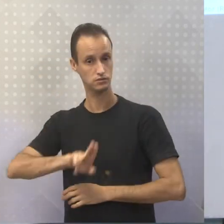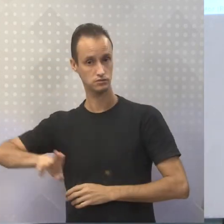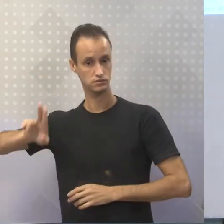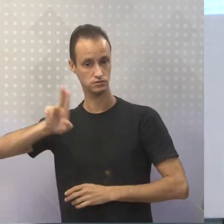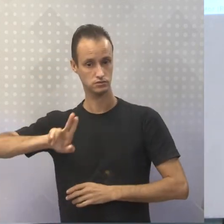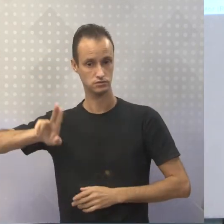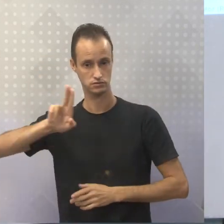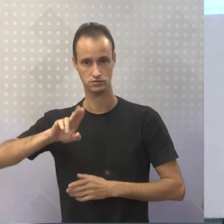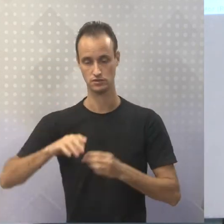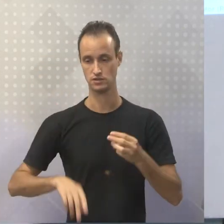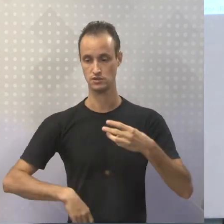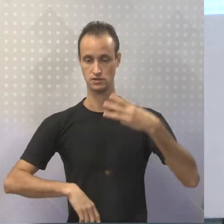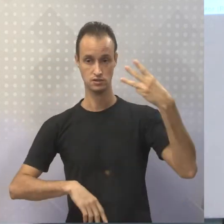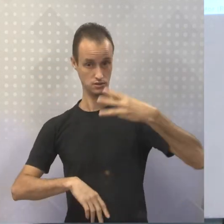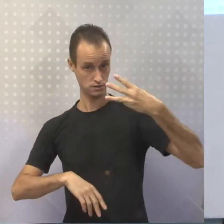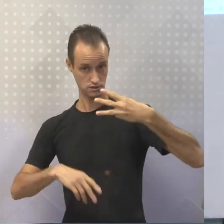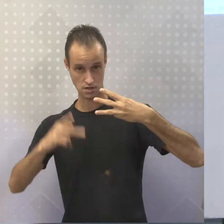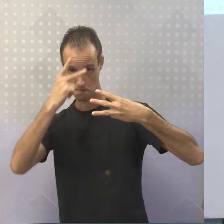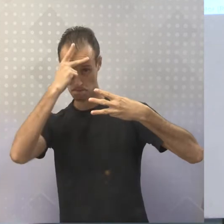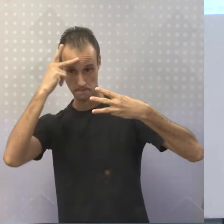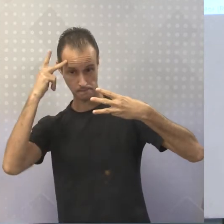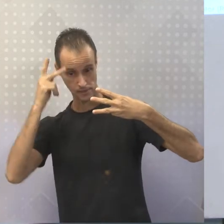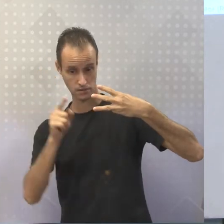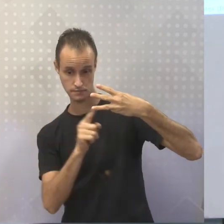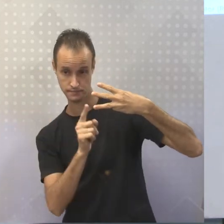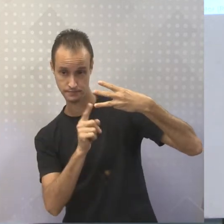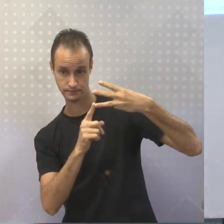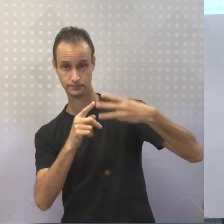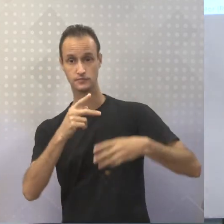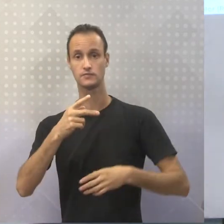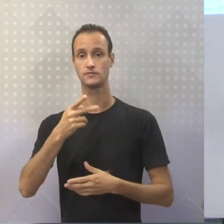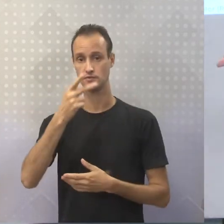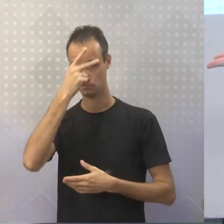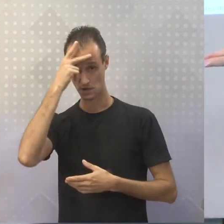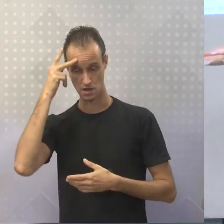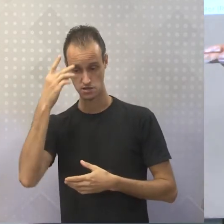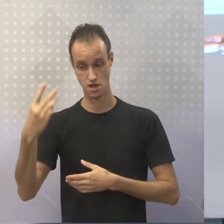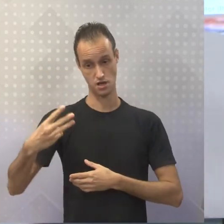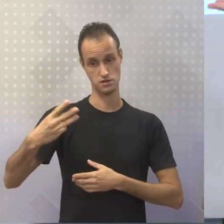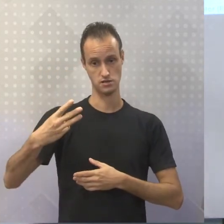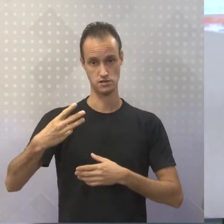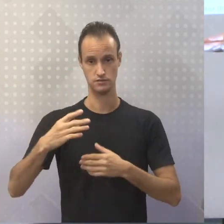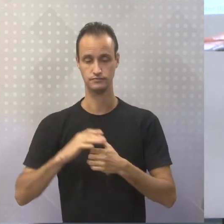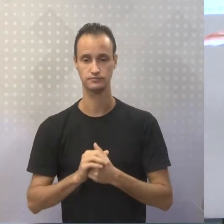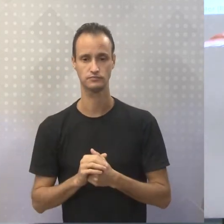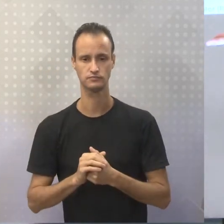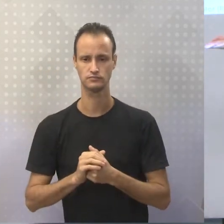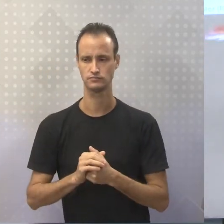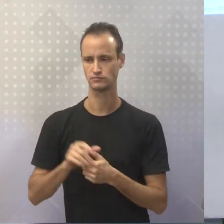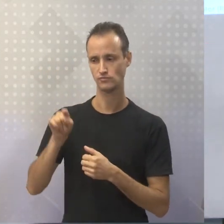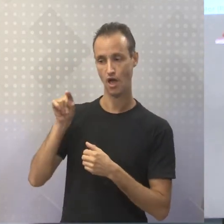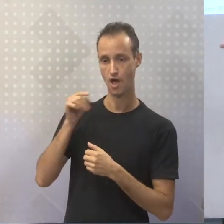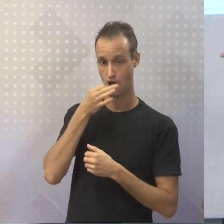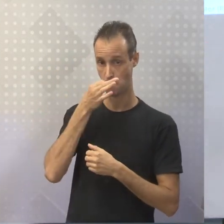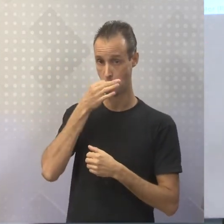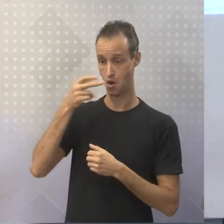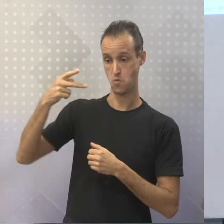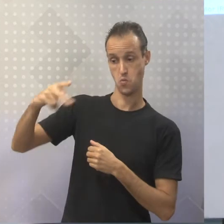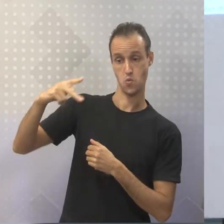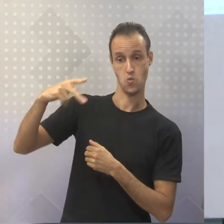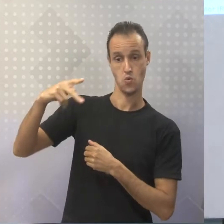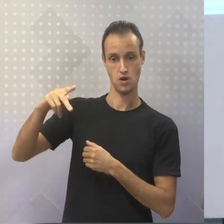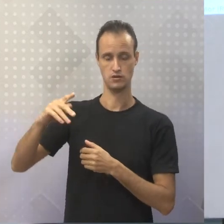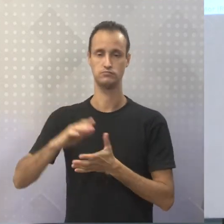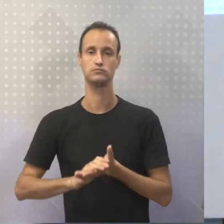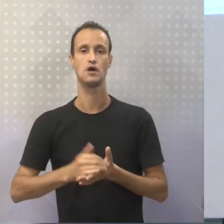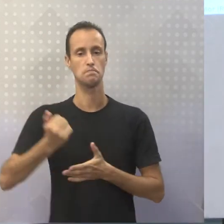justamente a terceira pessoa para falar de outra, Da opinião de outra e